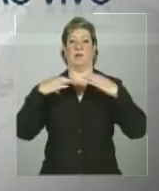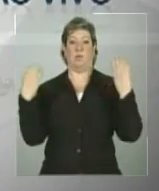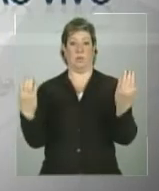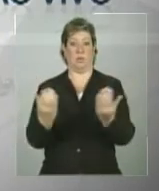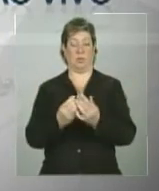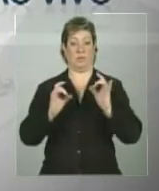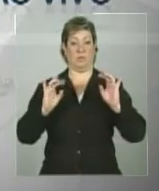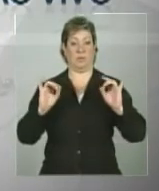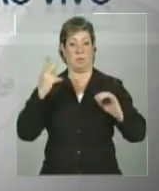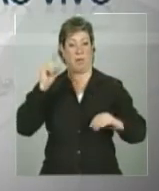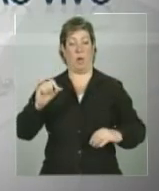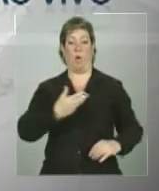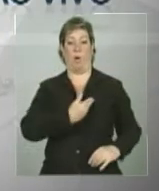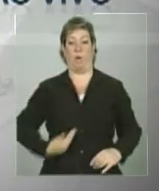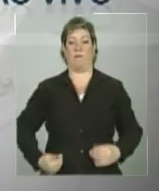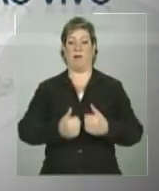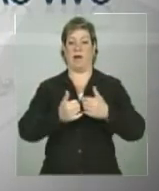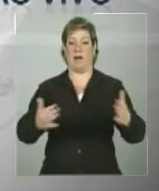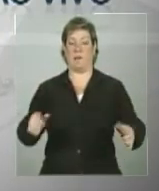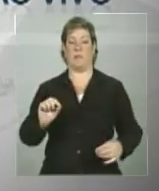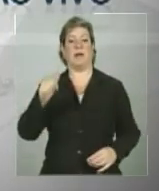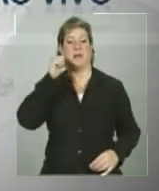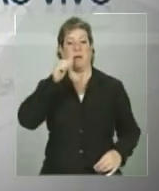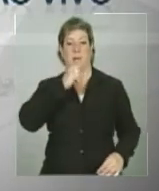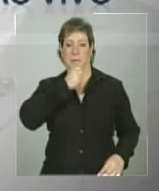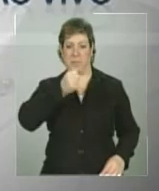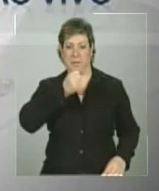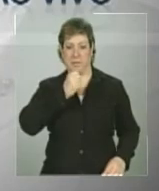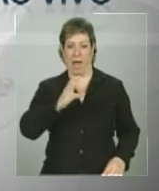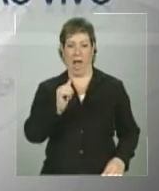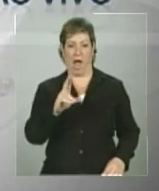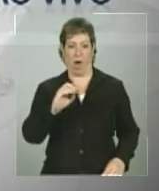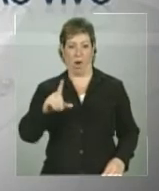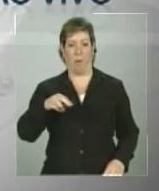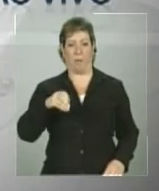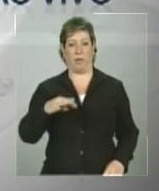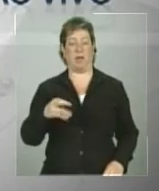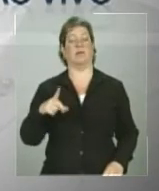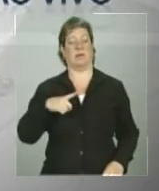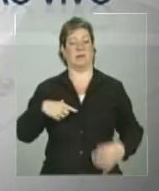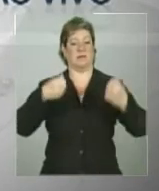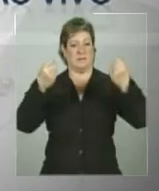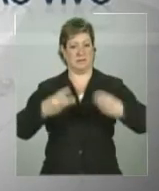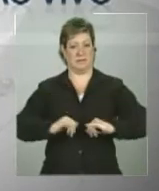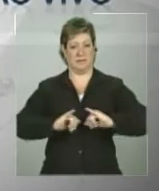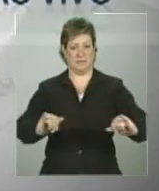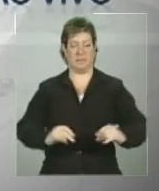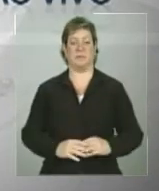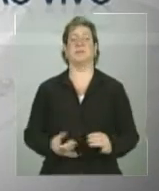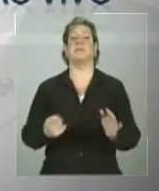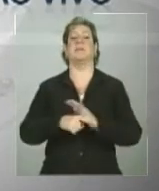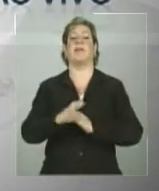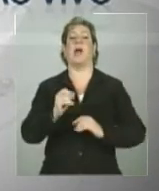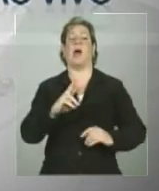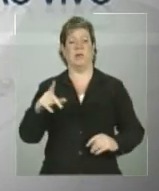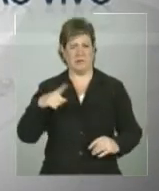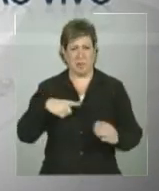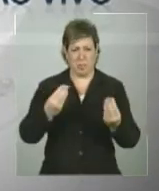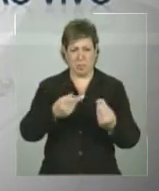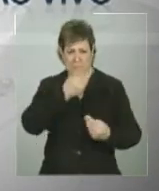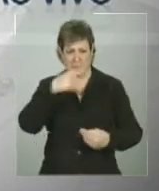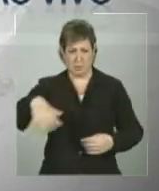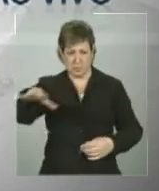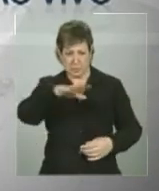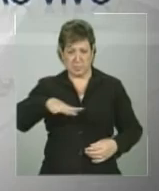nível para o governo aberto. A repórter Carolina Monteiro já está no local e tem as informações. Carol, tem muita gente por aí?